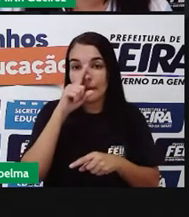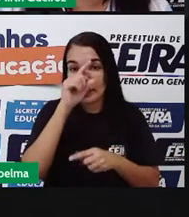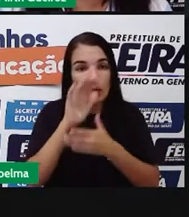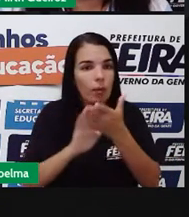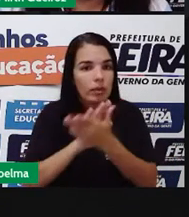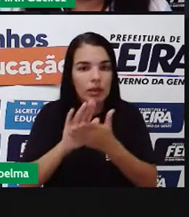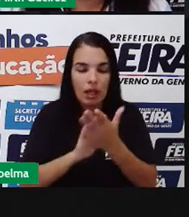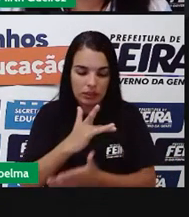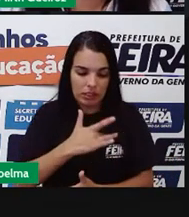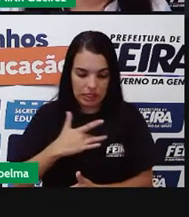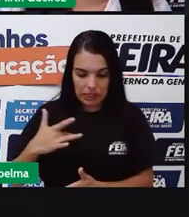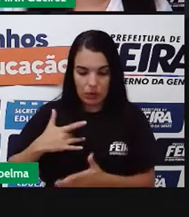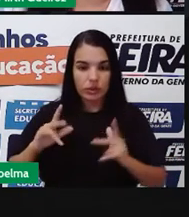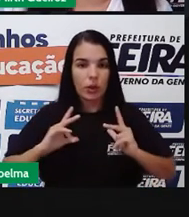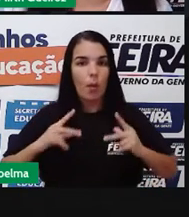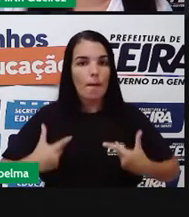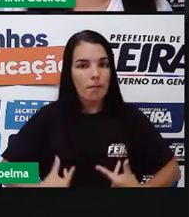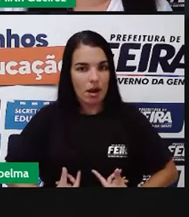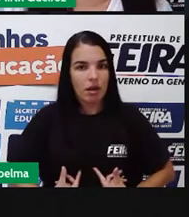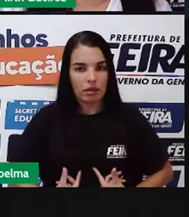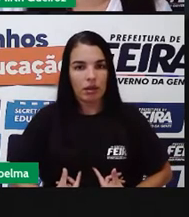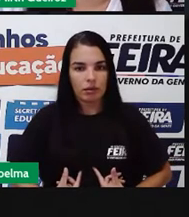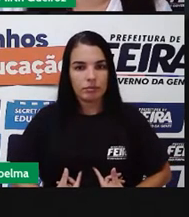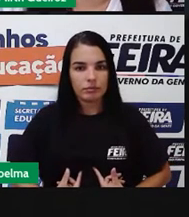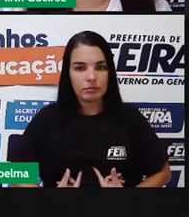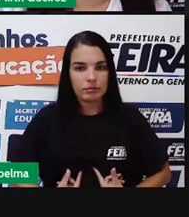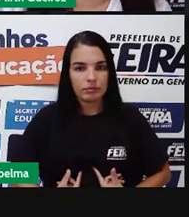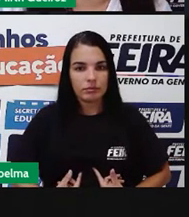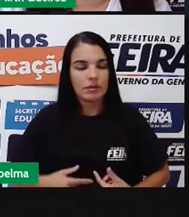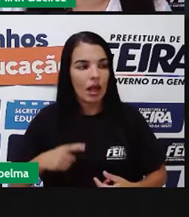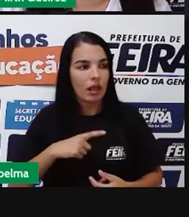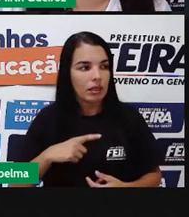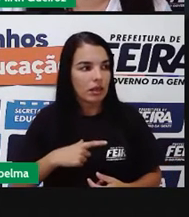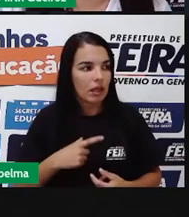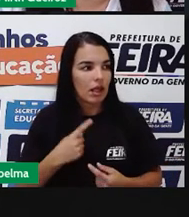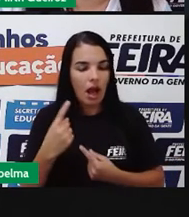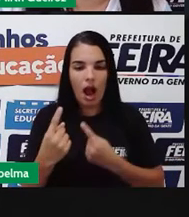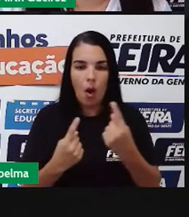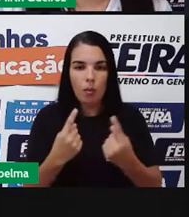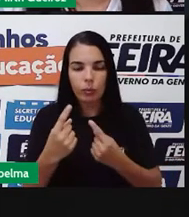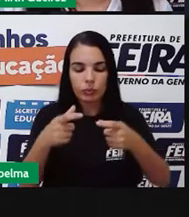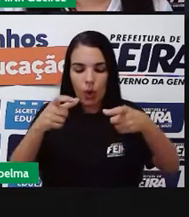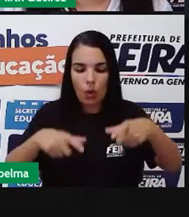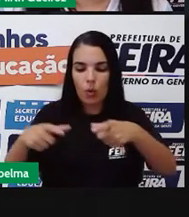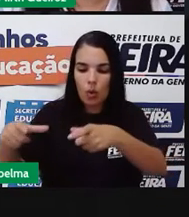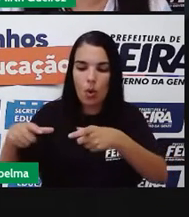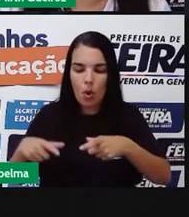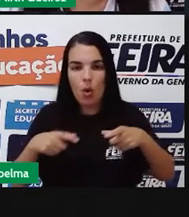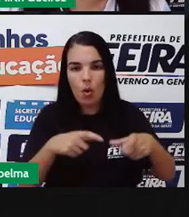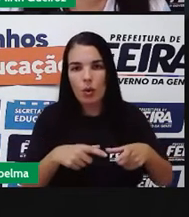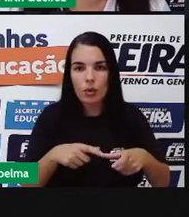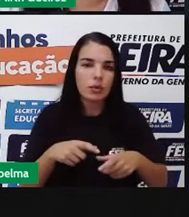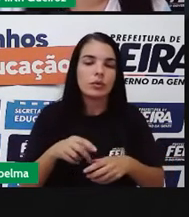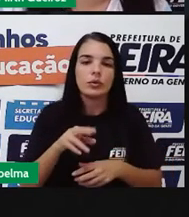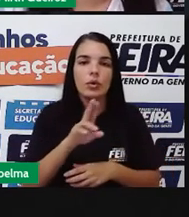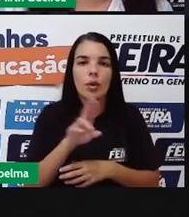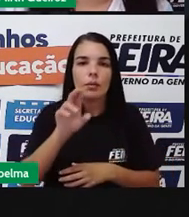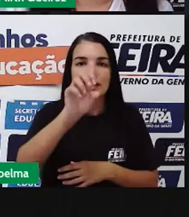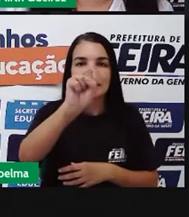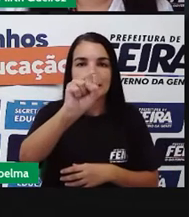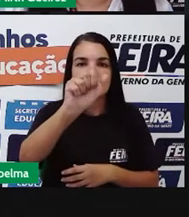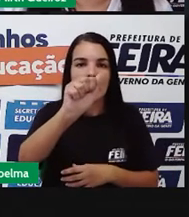saúde humana. Onde a gente tem alguns locais, onde tem o SAAI, né?